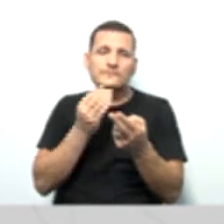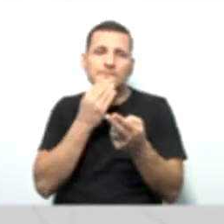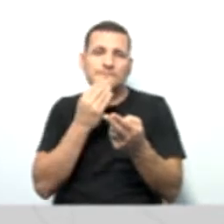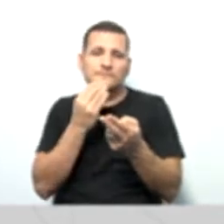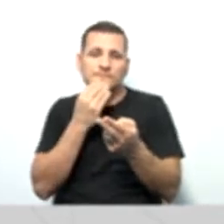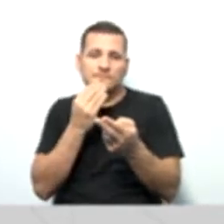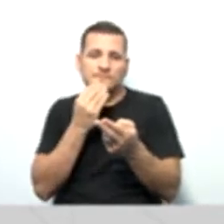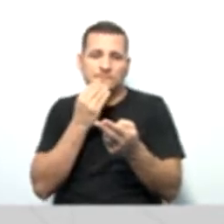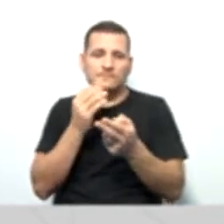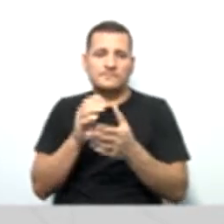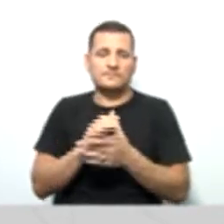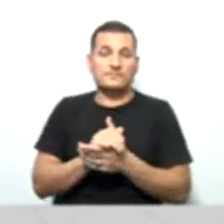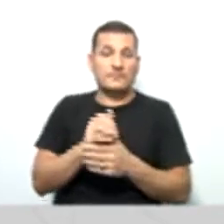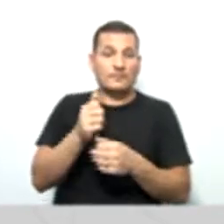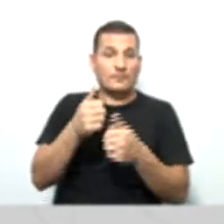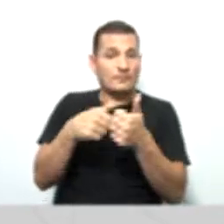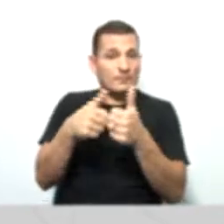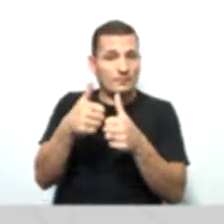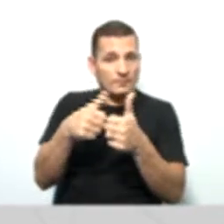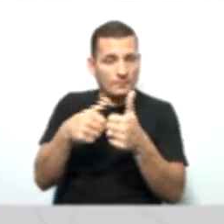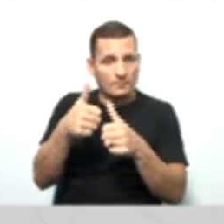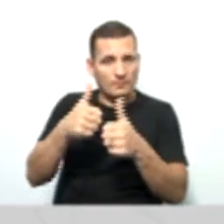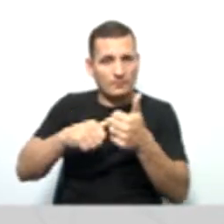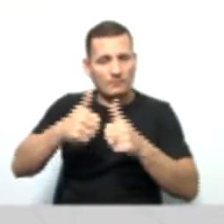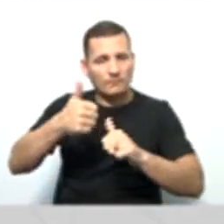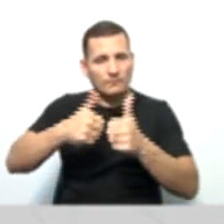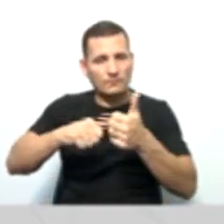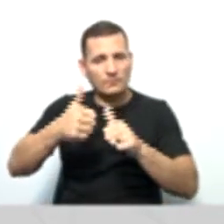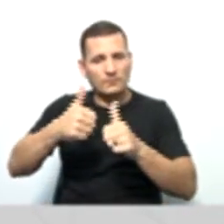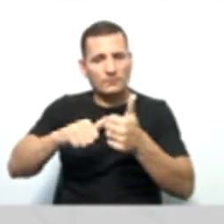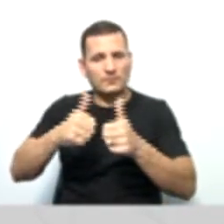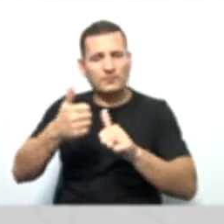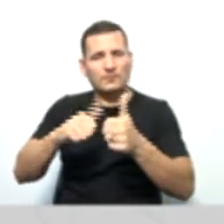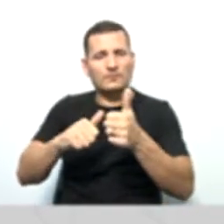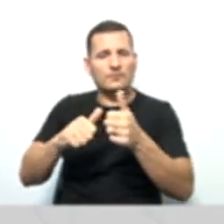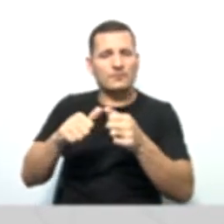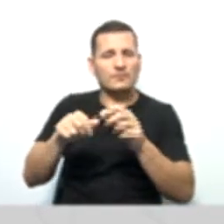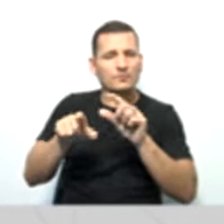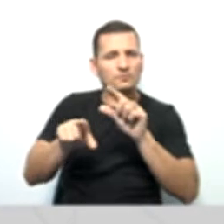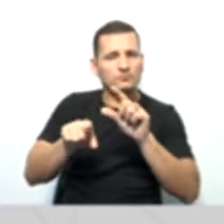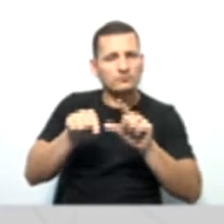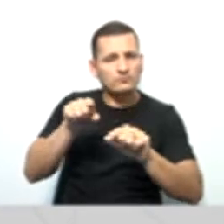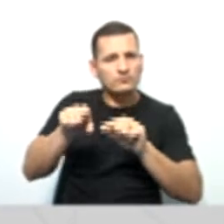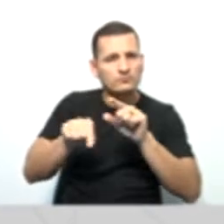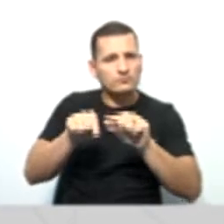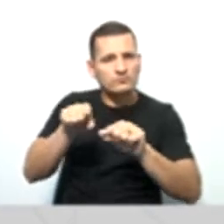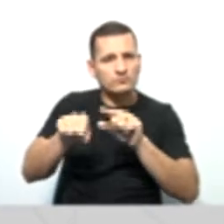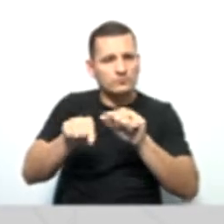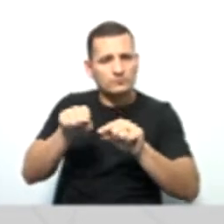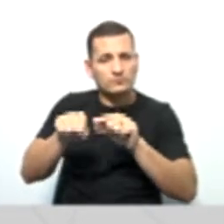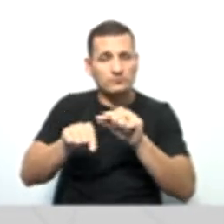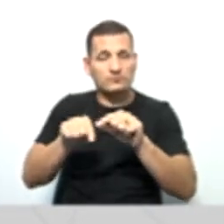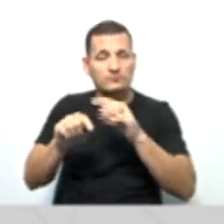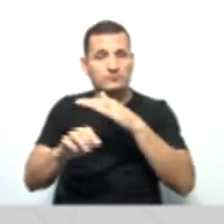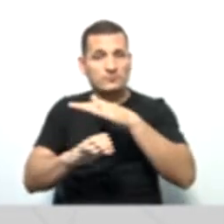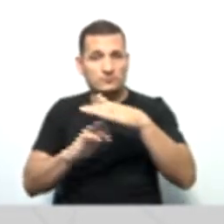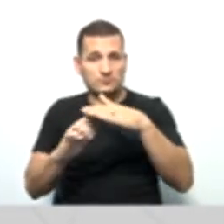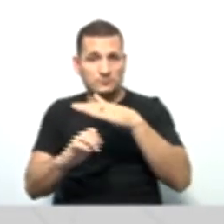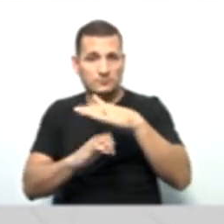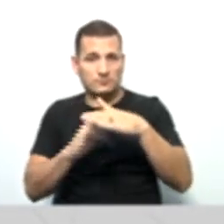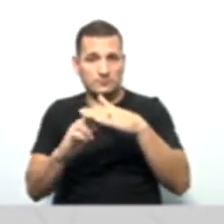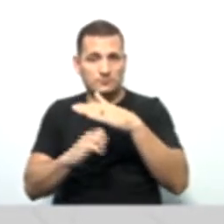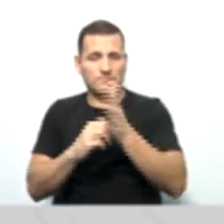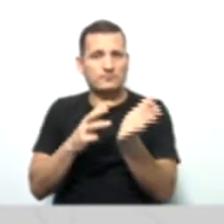avaliar as medidas adotadas para concepções dos objetivos e metas da empresa, bem como